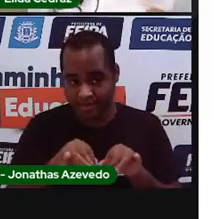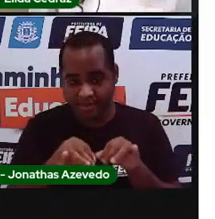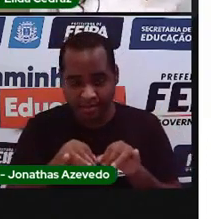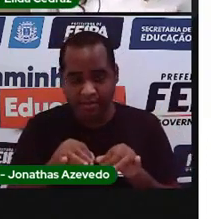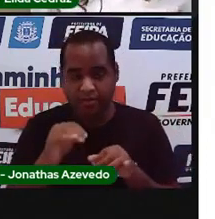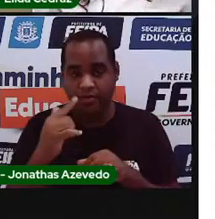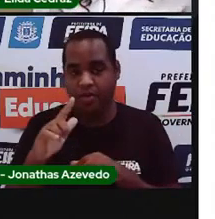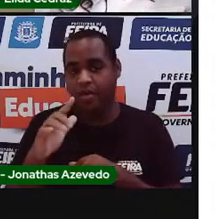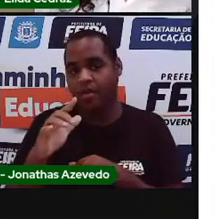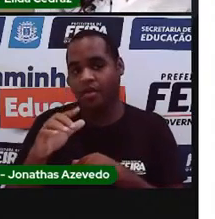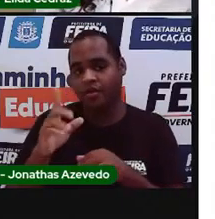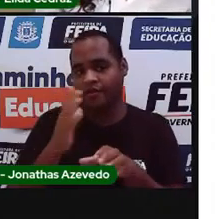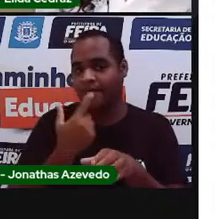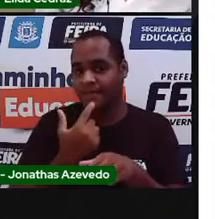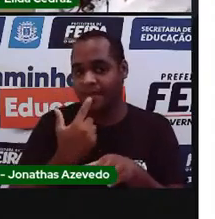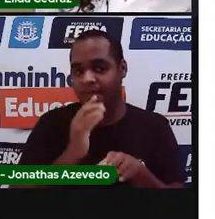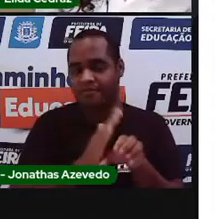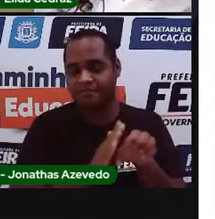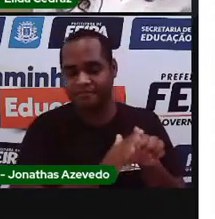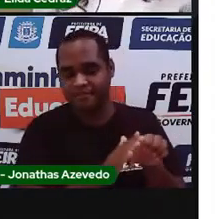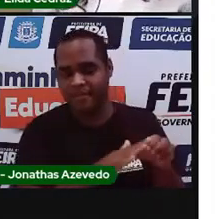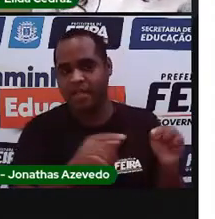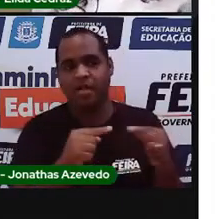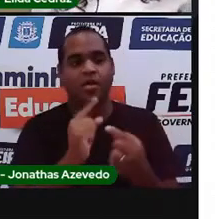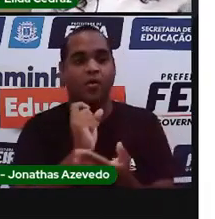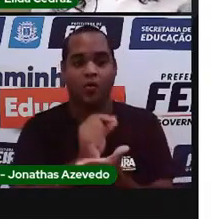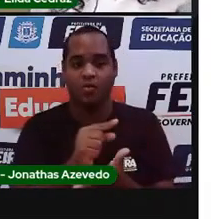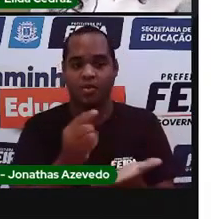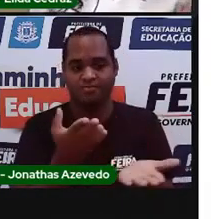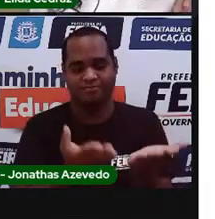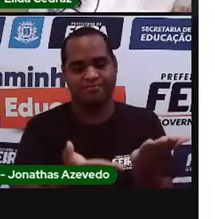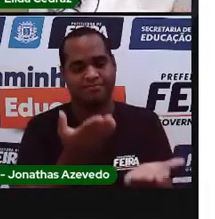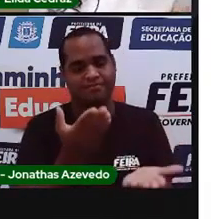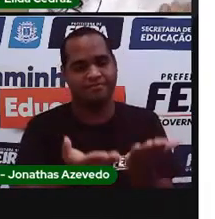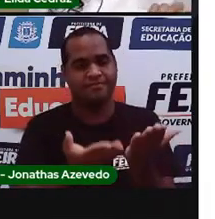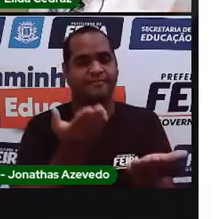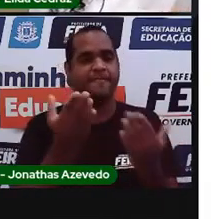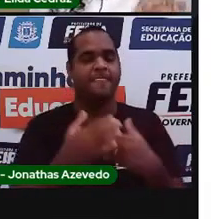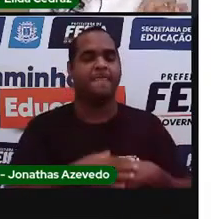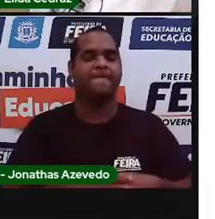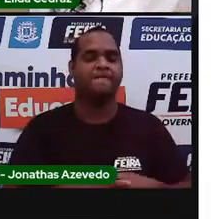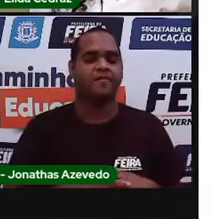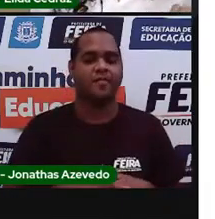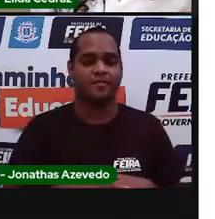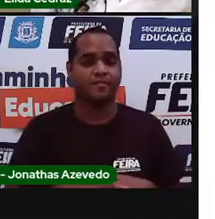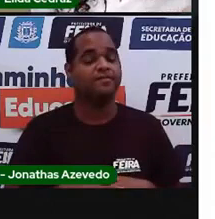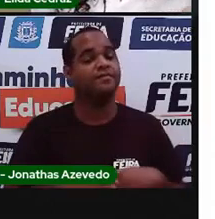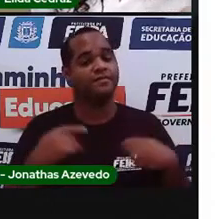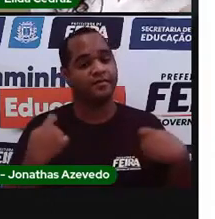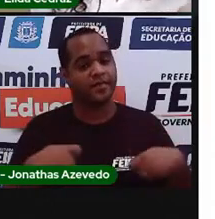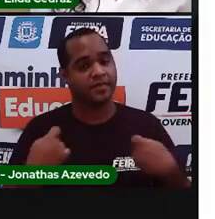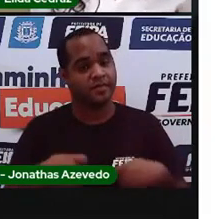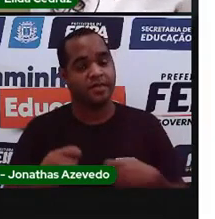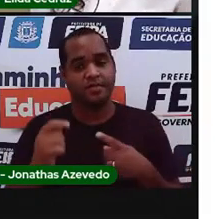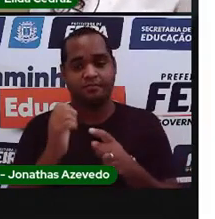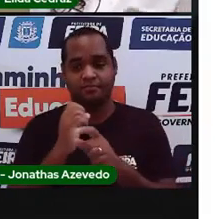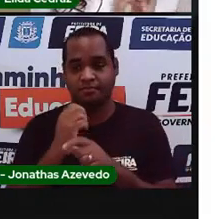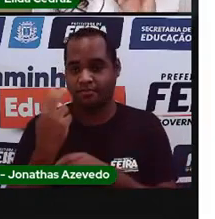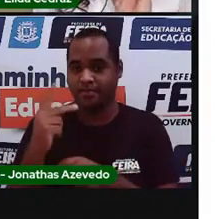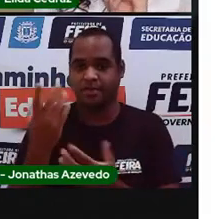o tomate, ele é comprado no quilo. E você tem que levá-lo a uma balança.